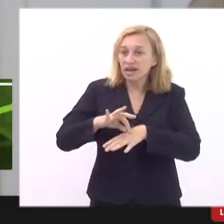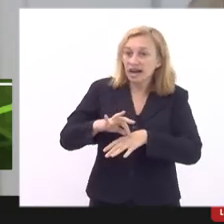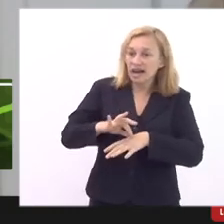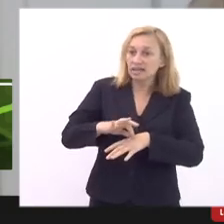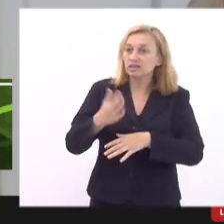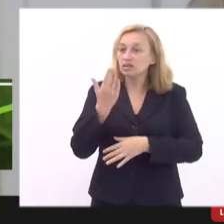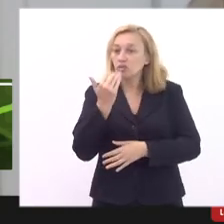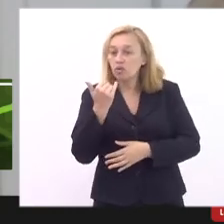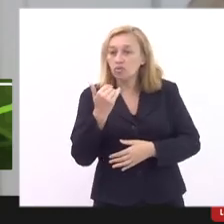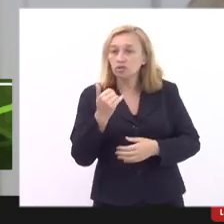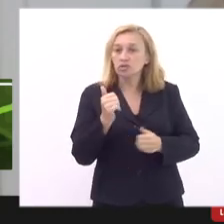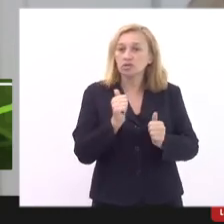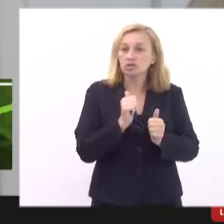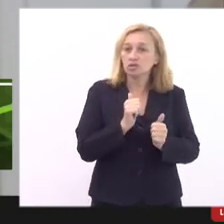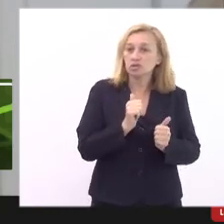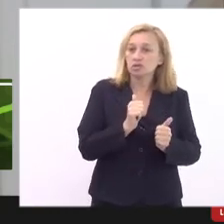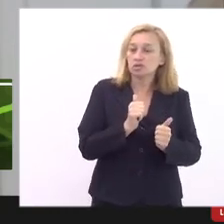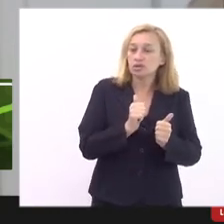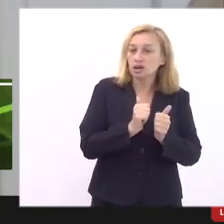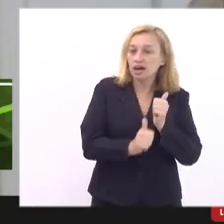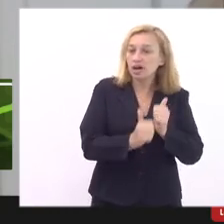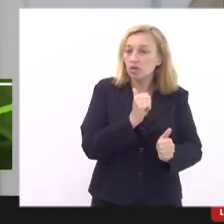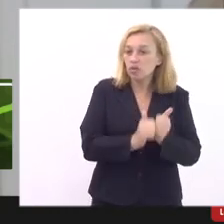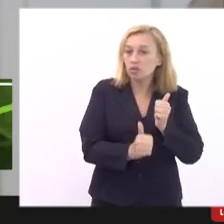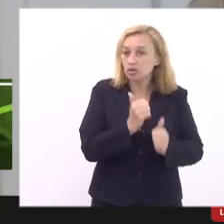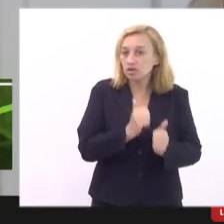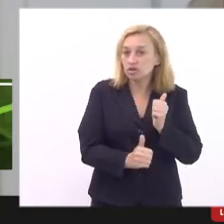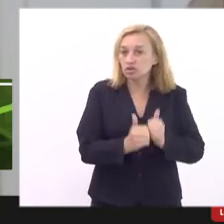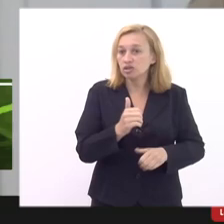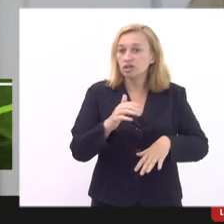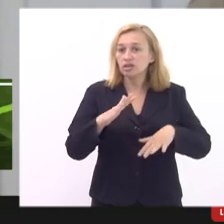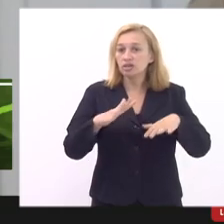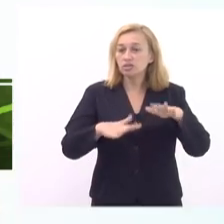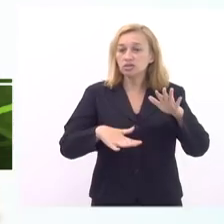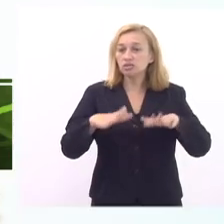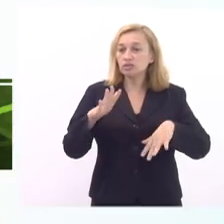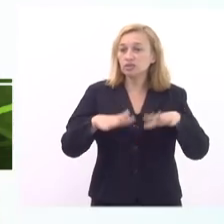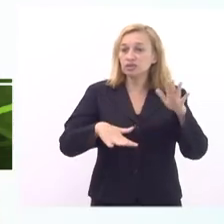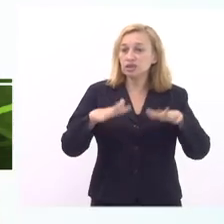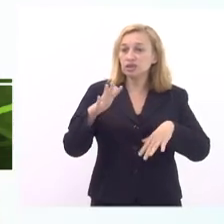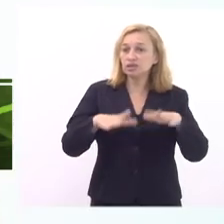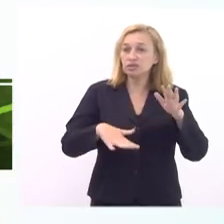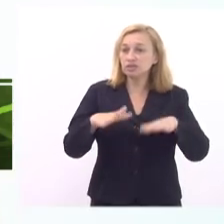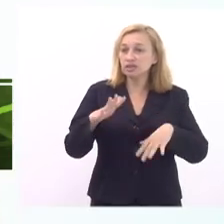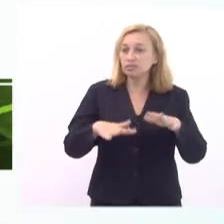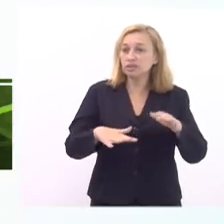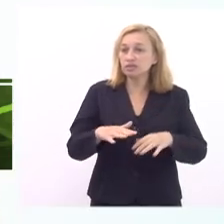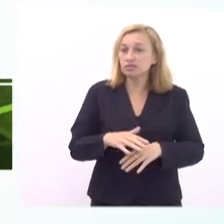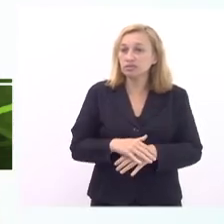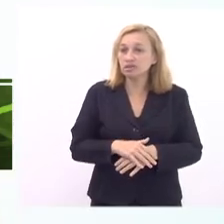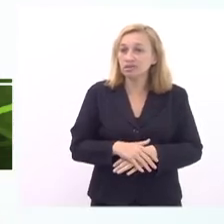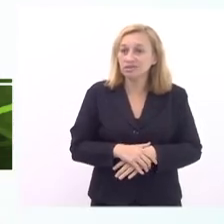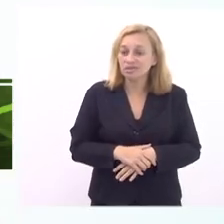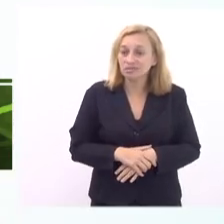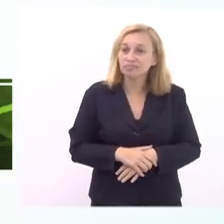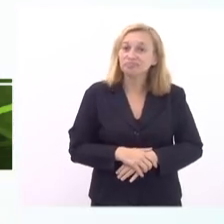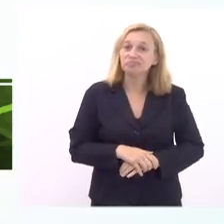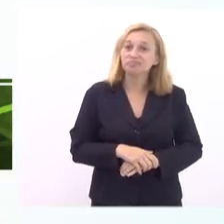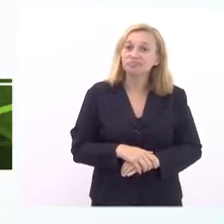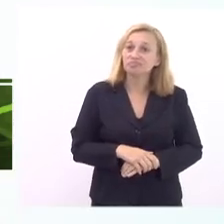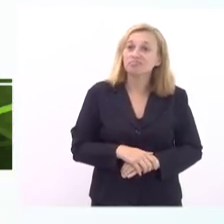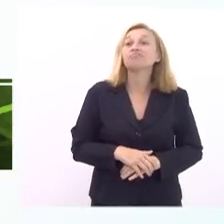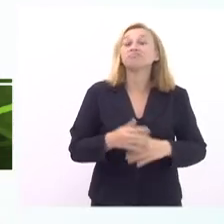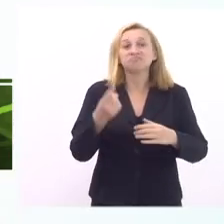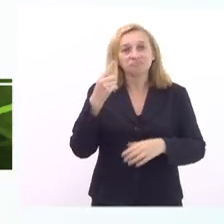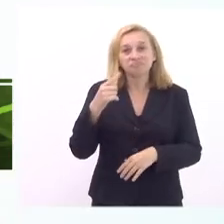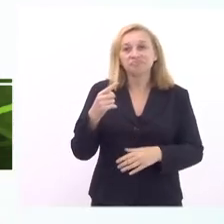carreteiro ele não come o arroz não come às vezes fica sem alimentação inteira do dia então